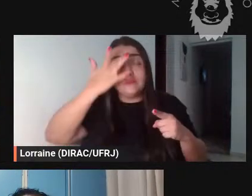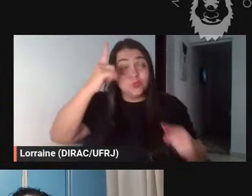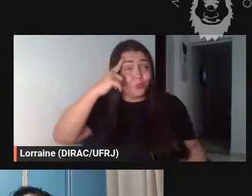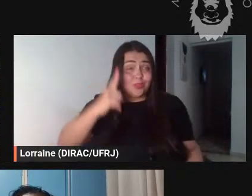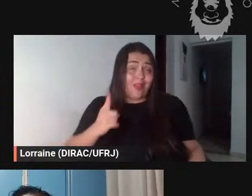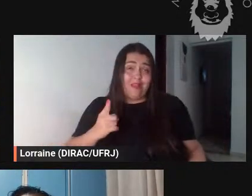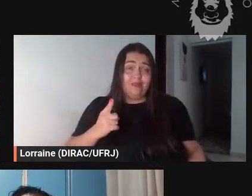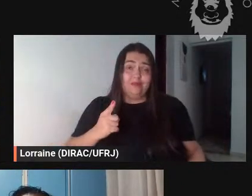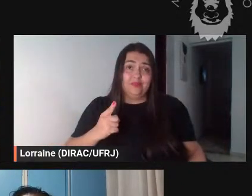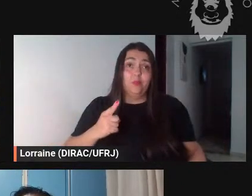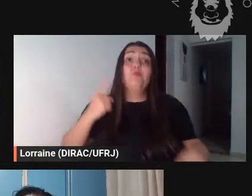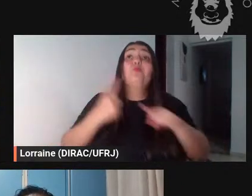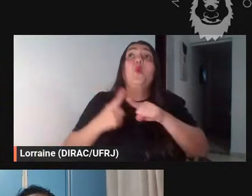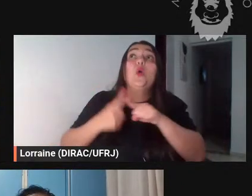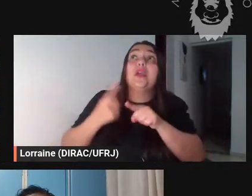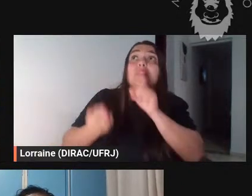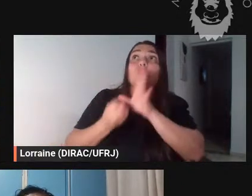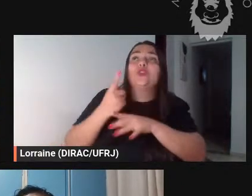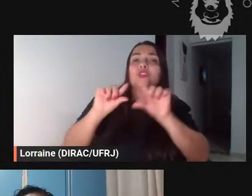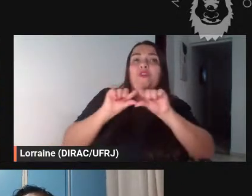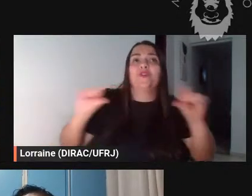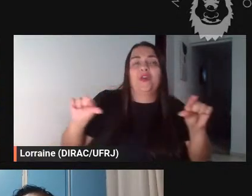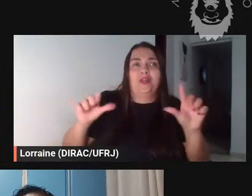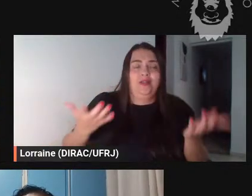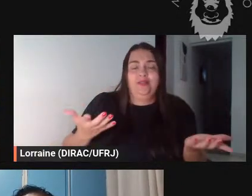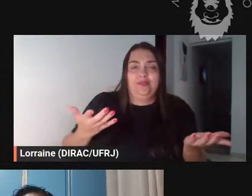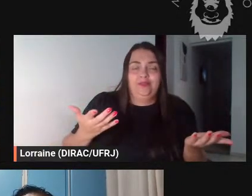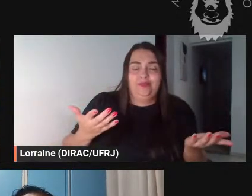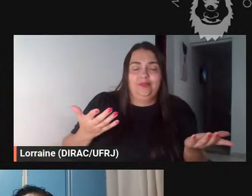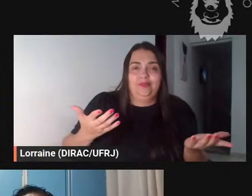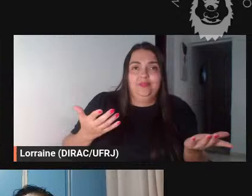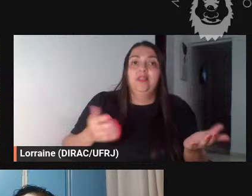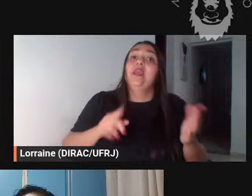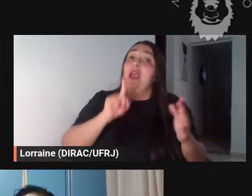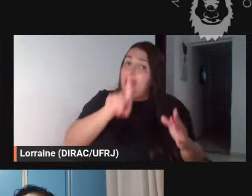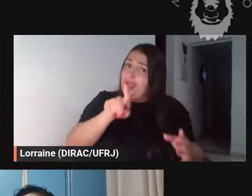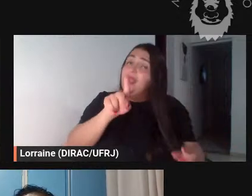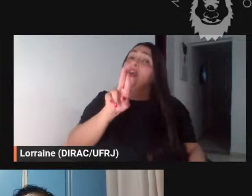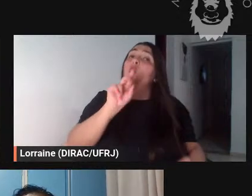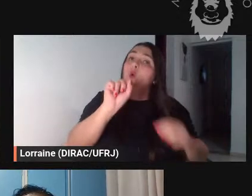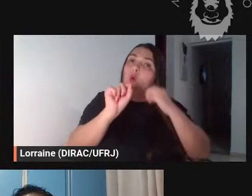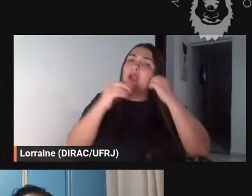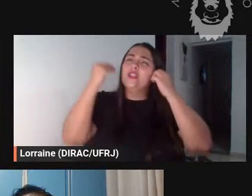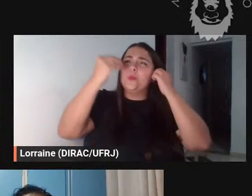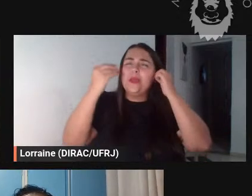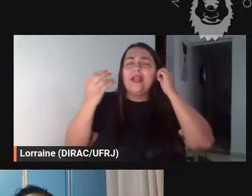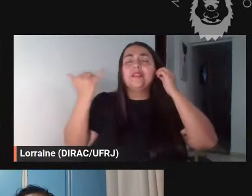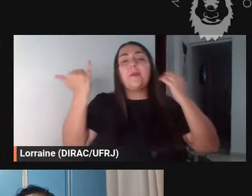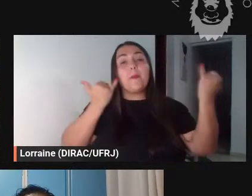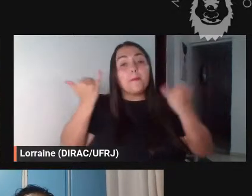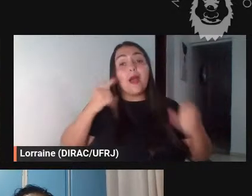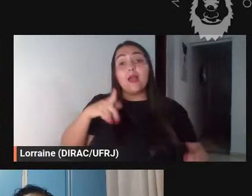ser muito útil na compreensão no entendimento na interpretação